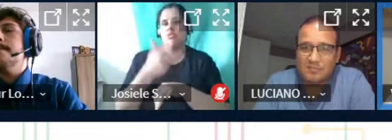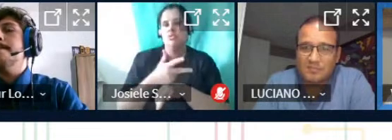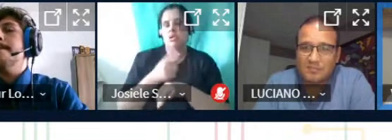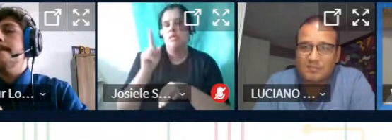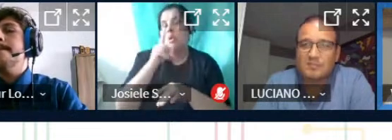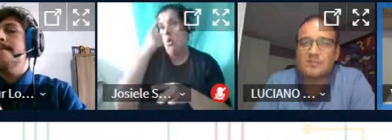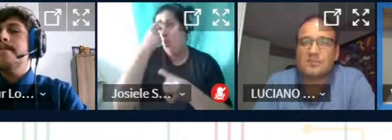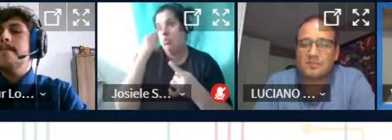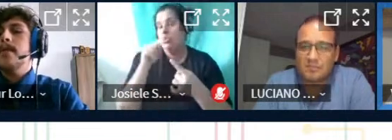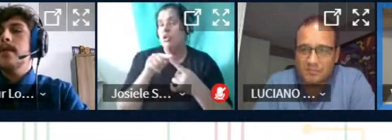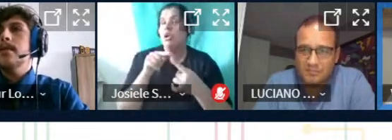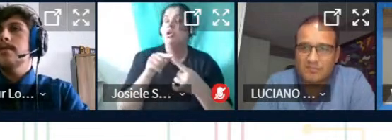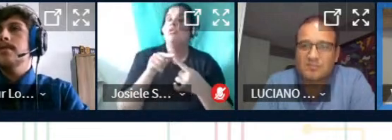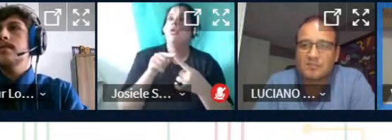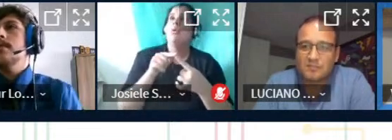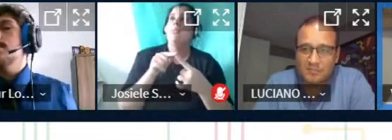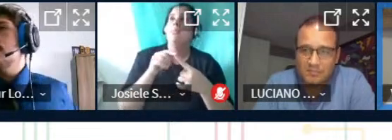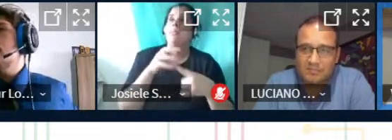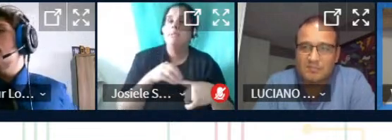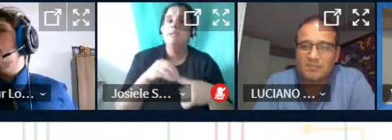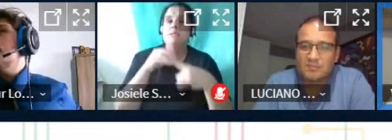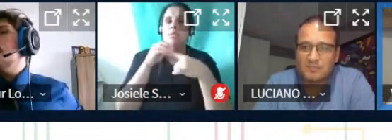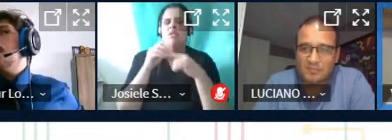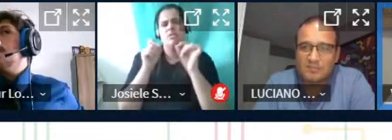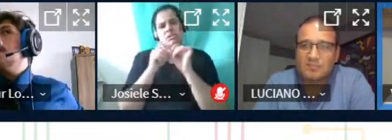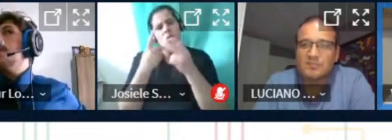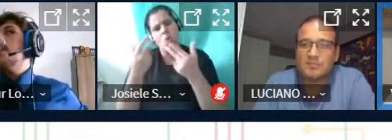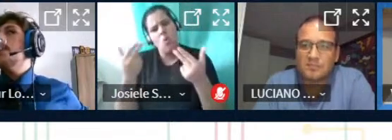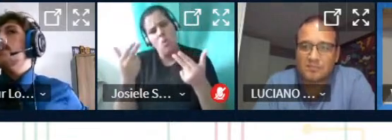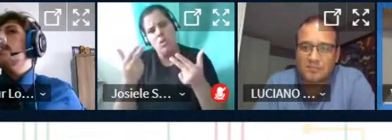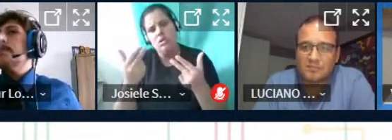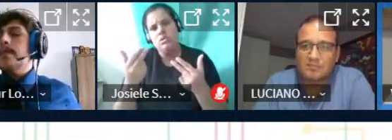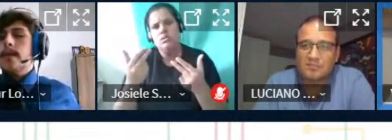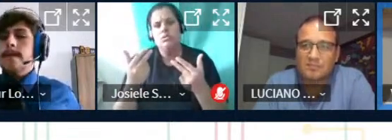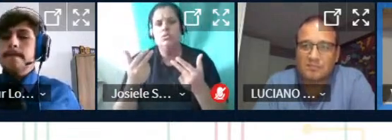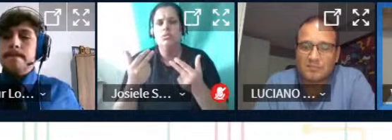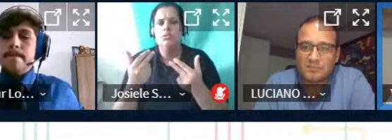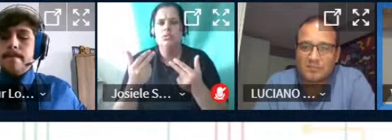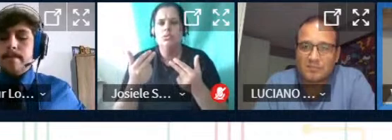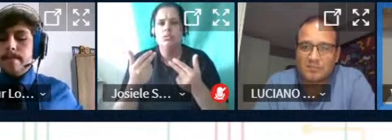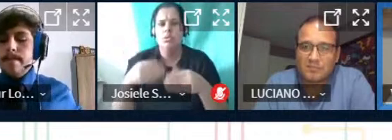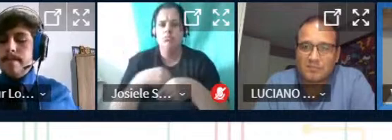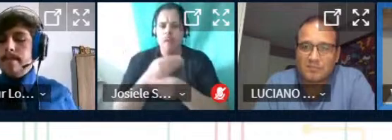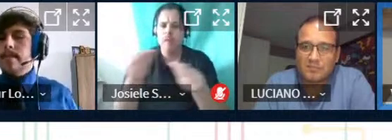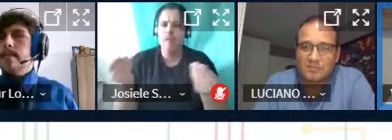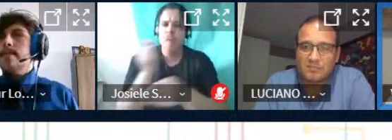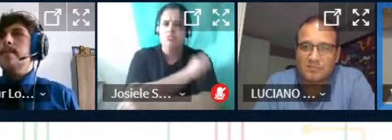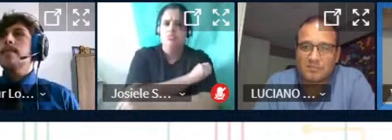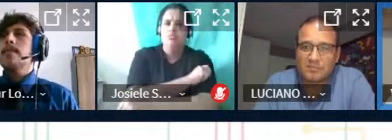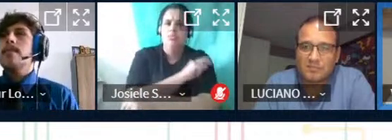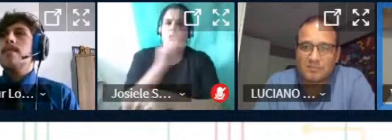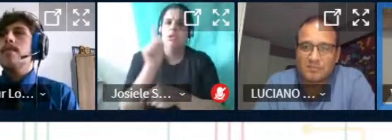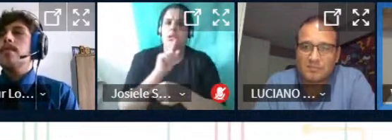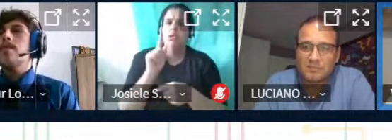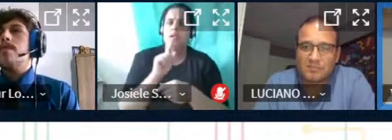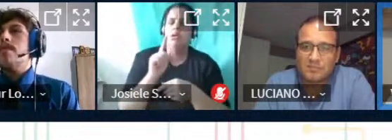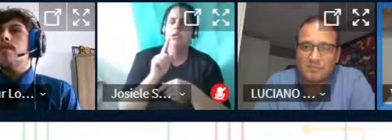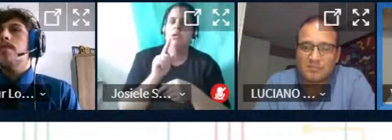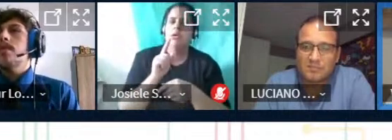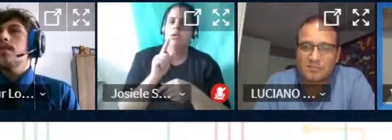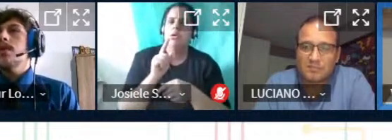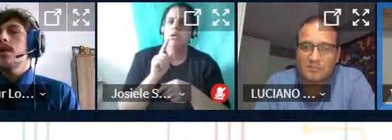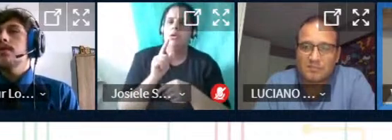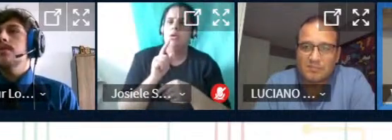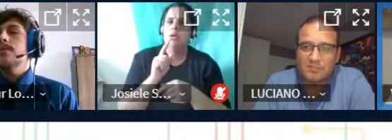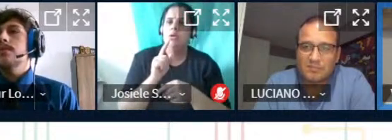principal fazer esses tutoriais a gente fazia algumas coisas e distribuía para os alunos mas isso não tomou a proporção que